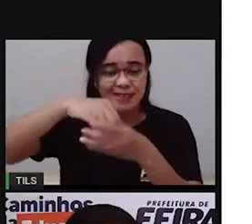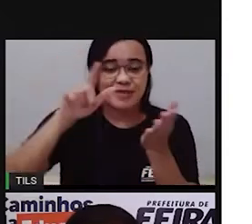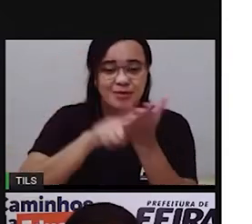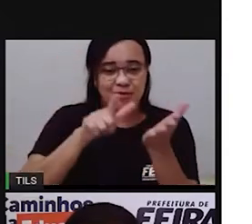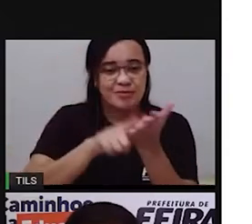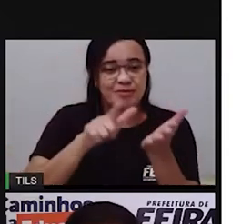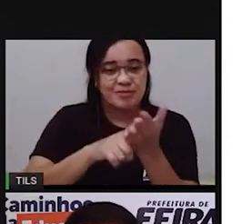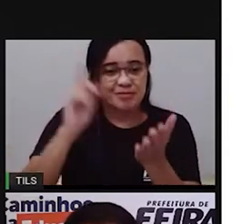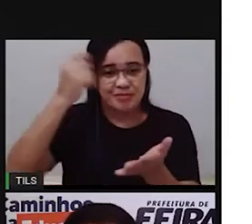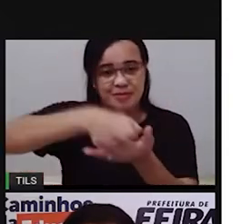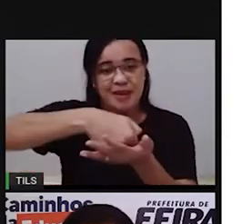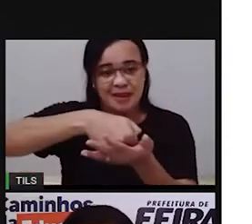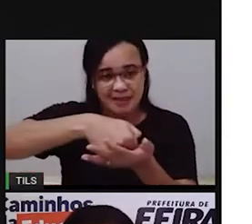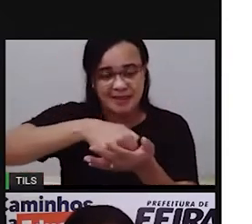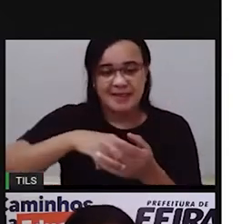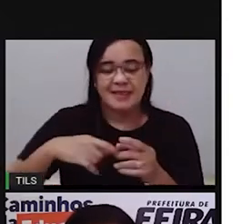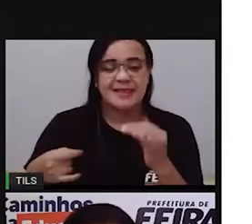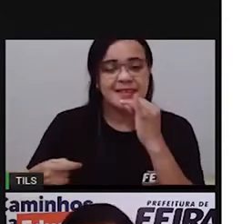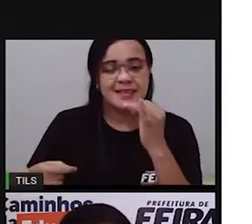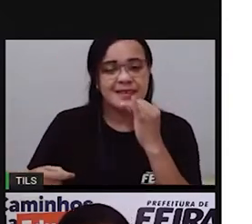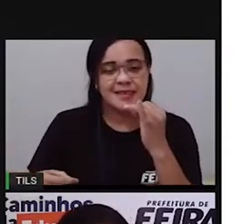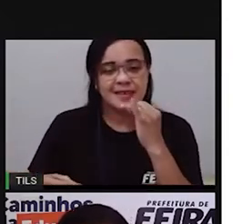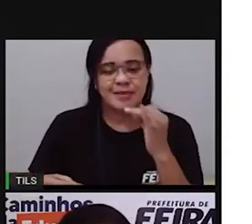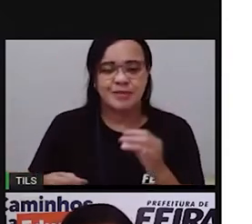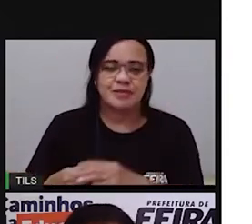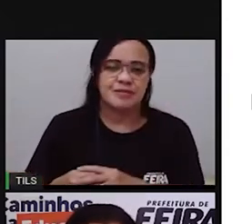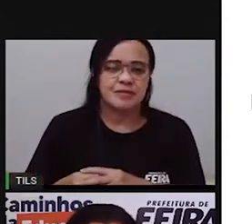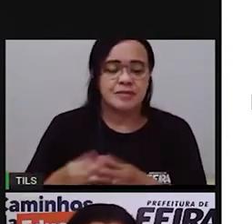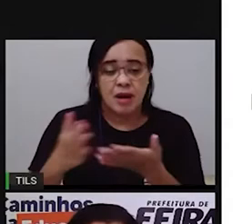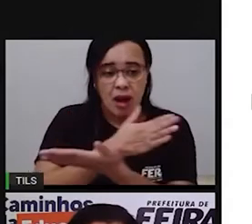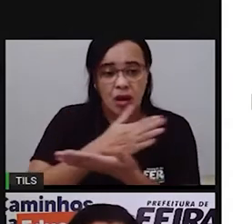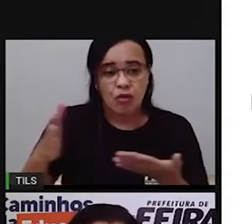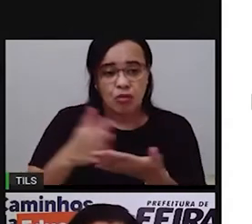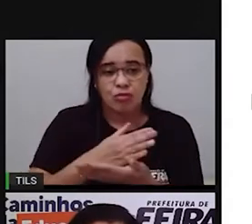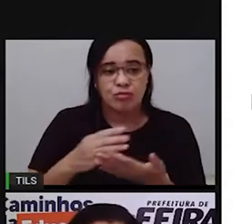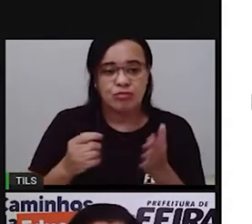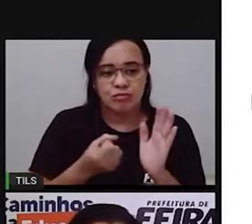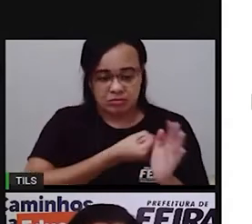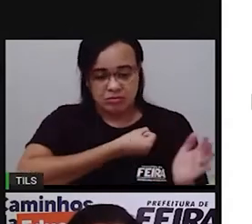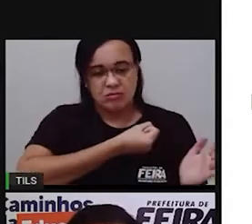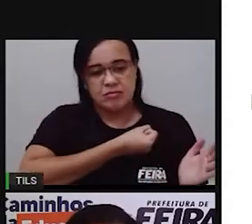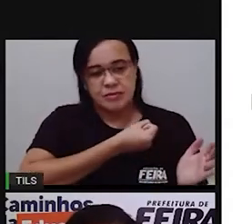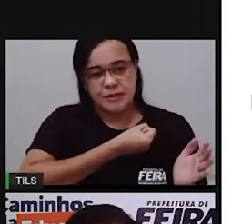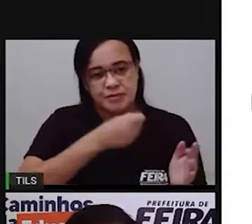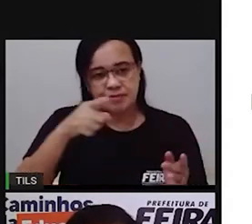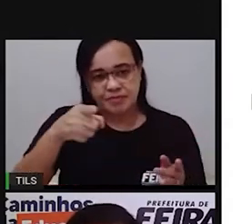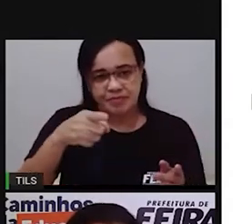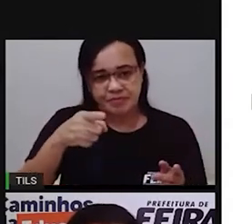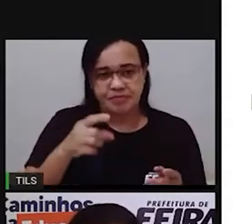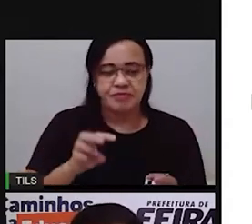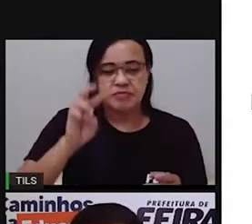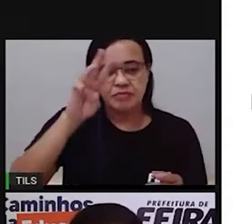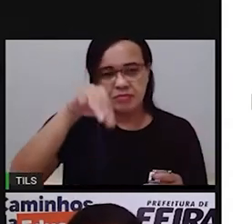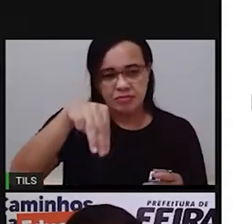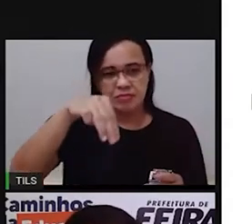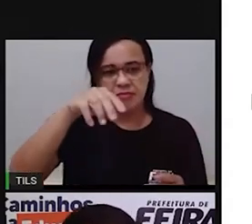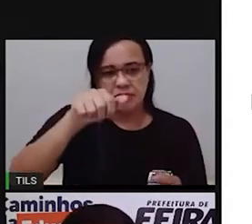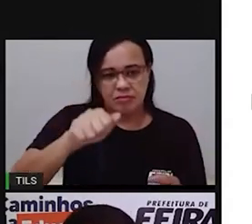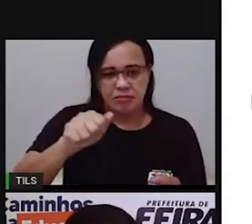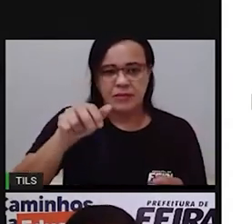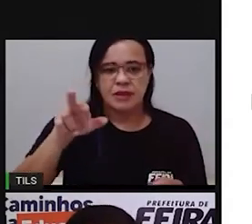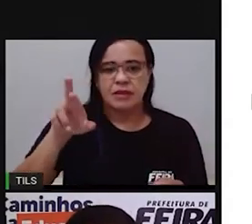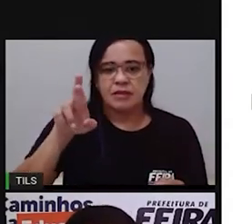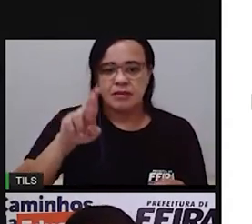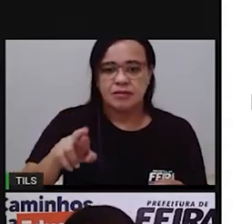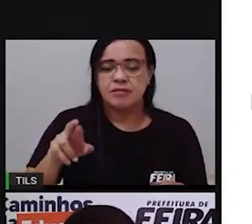água Eu destaquei alguns números com o número de matrícula Olha